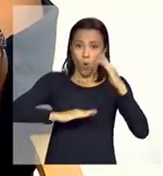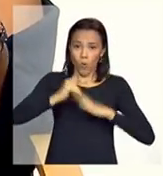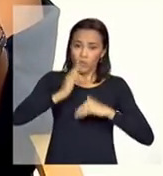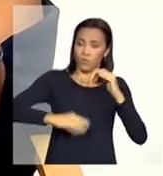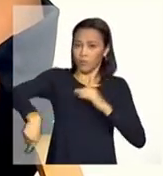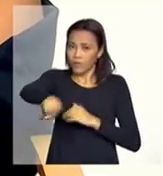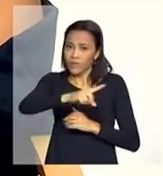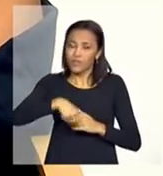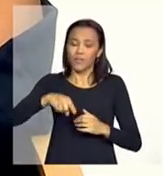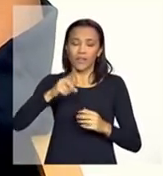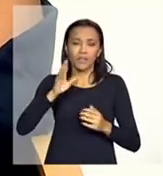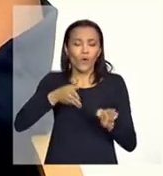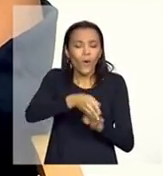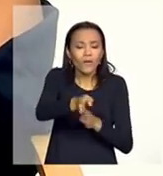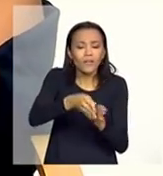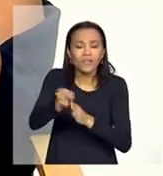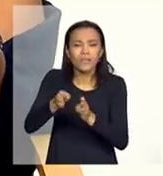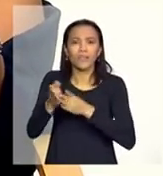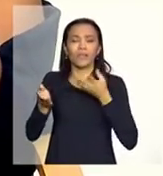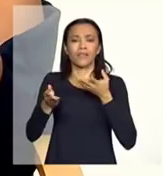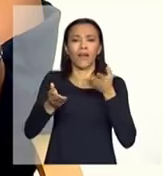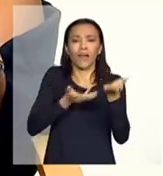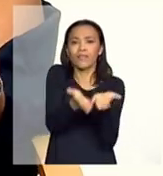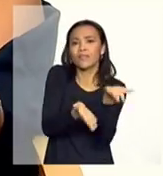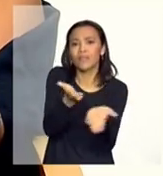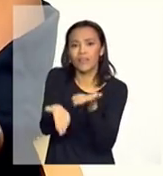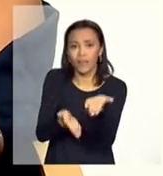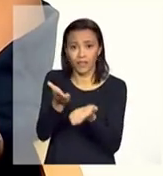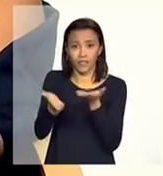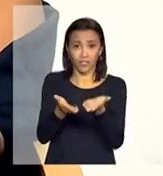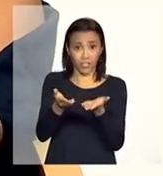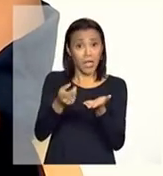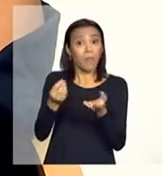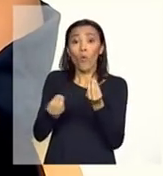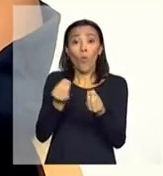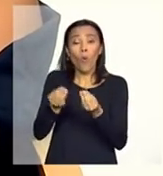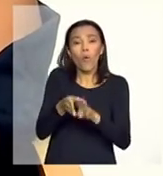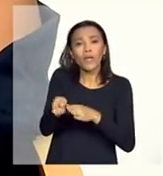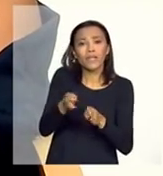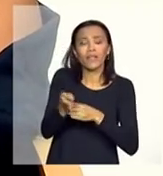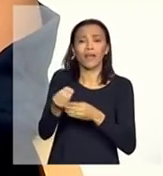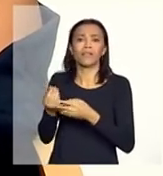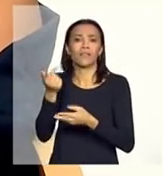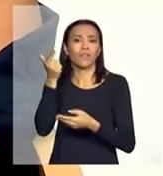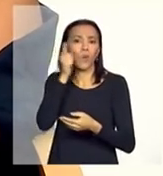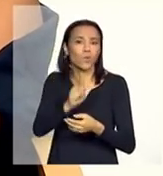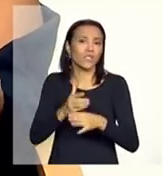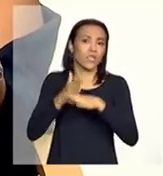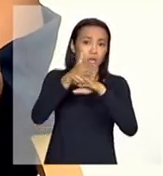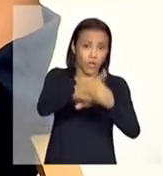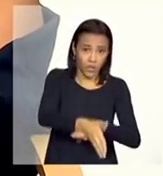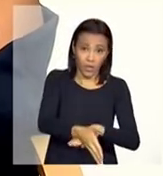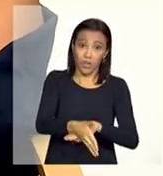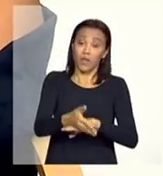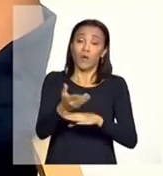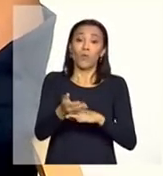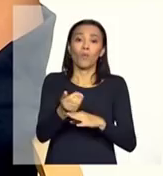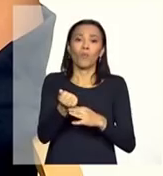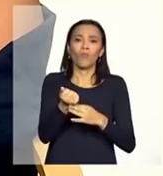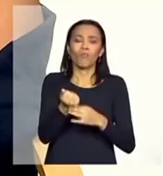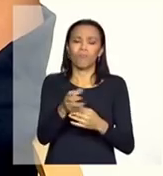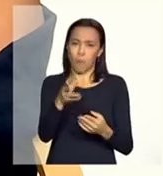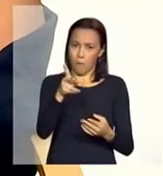atendimento, uma orientação precisa para acesso a benefícios, como o benefício de prestação continuada, que é um benefício